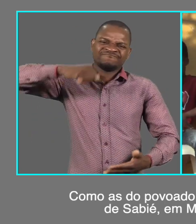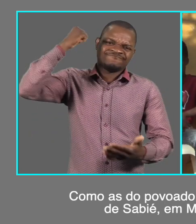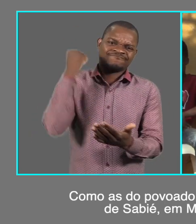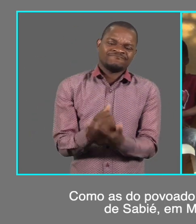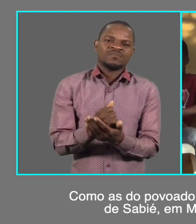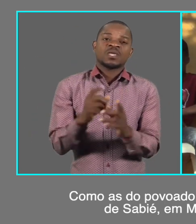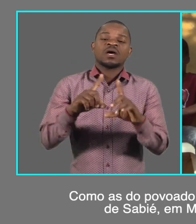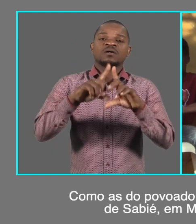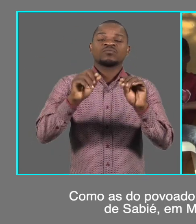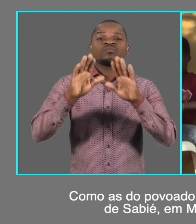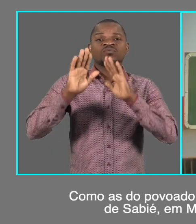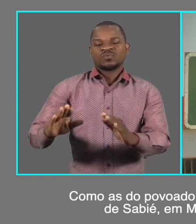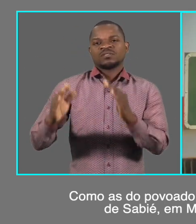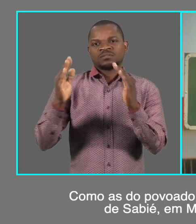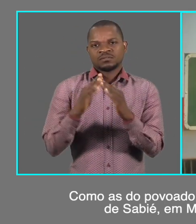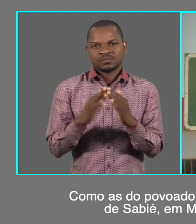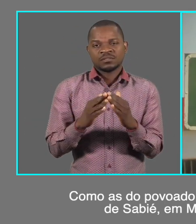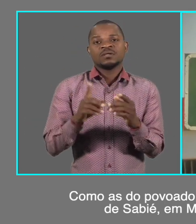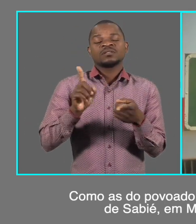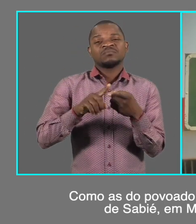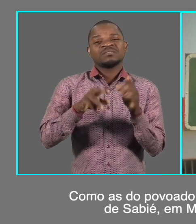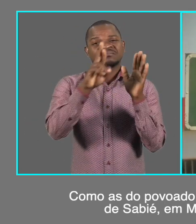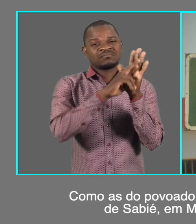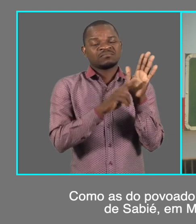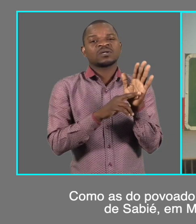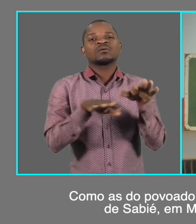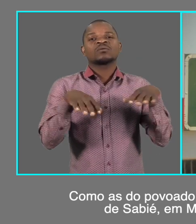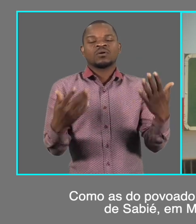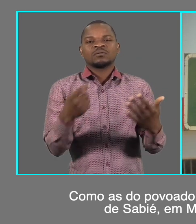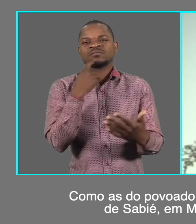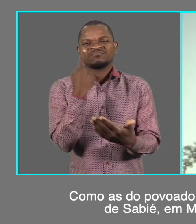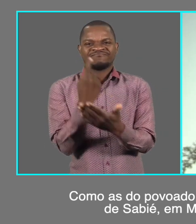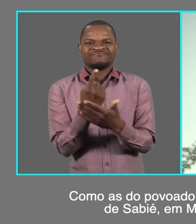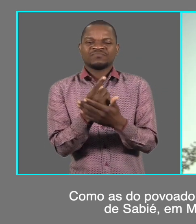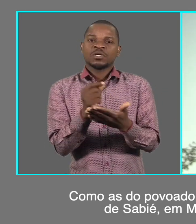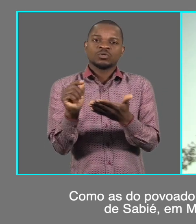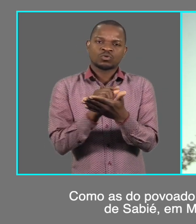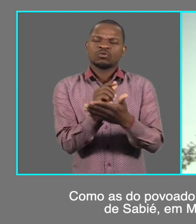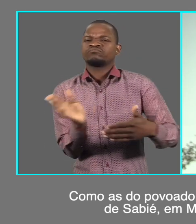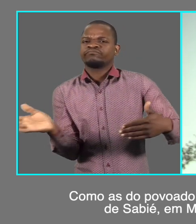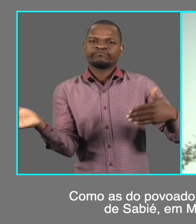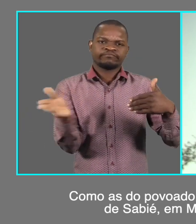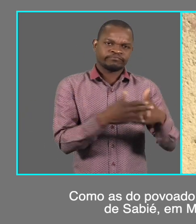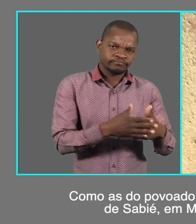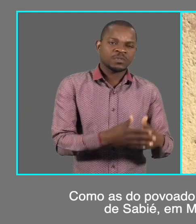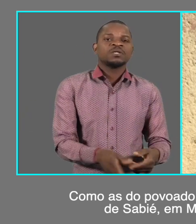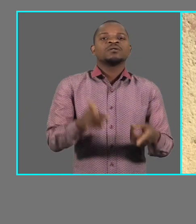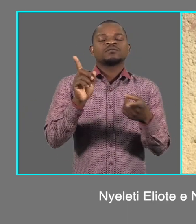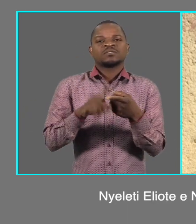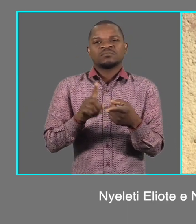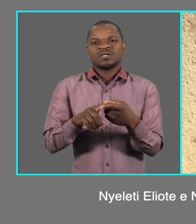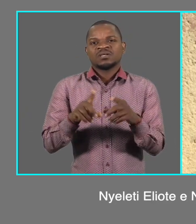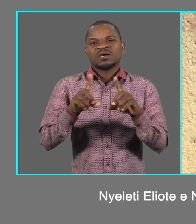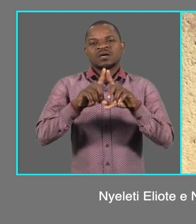como a do povoado de Cormana, no posto administrativo de Sábia, em Moamba, na província de Maputo.